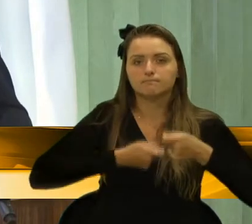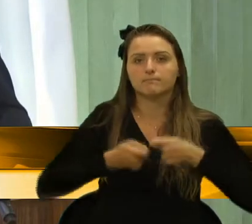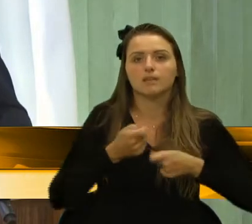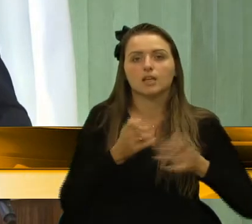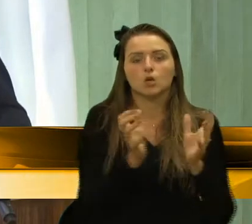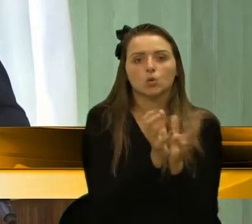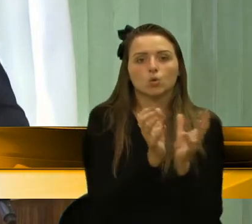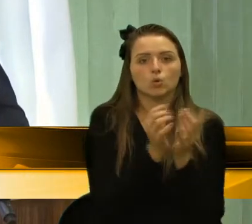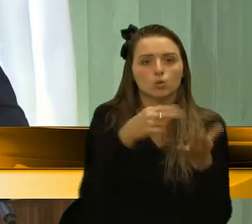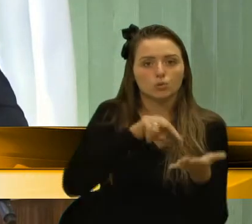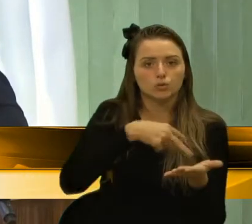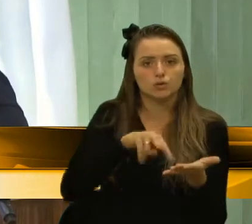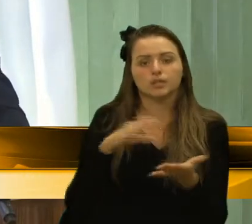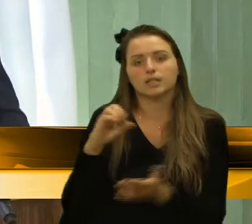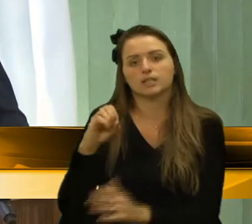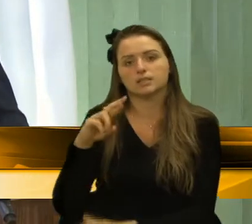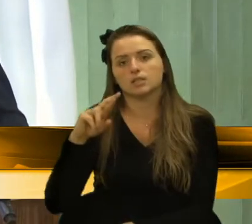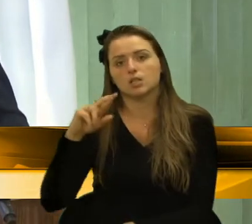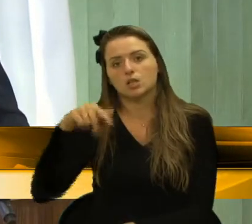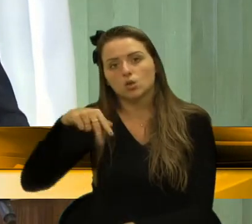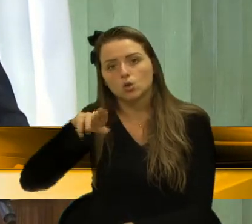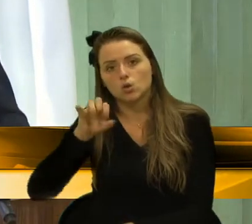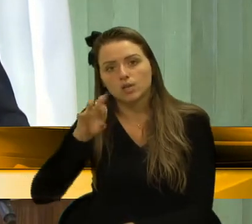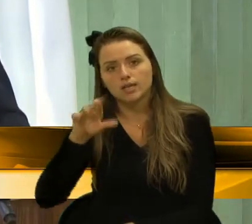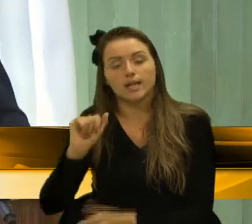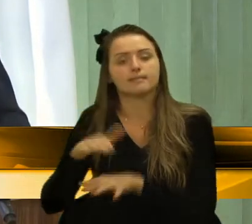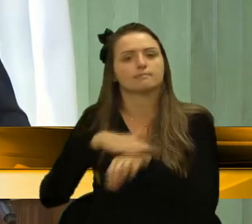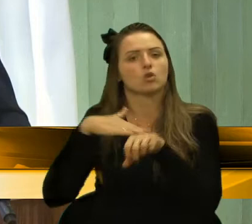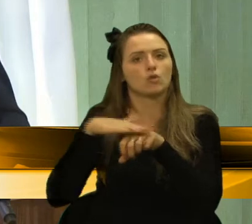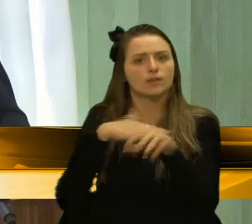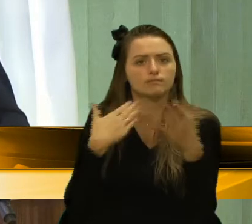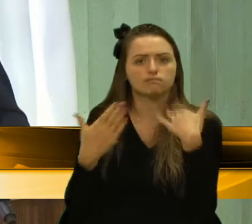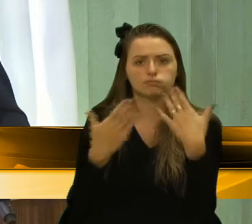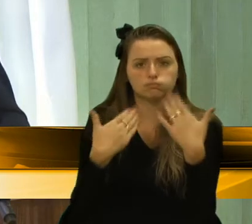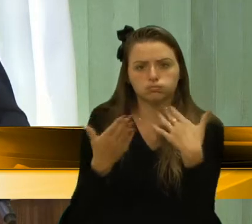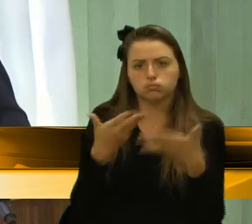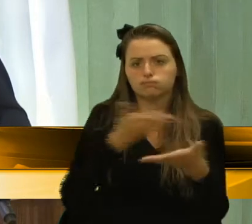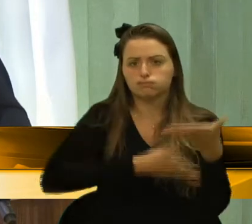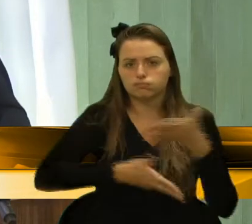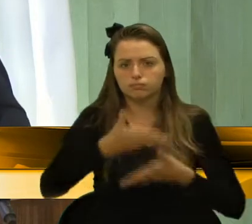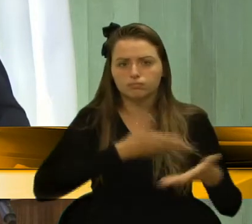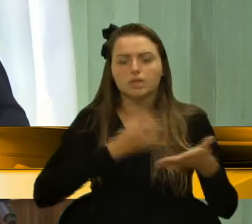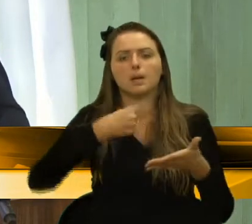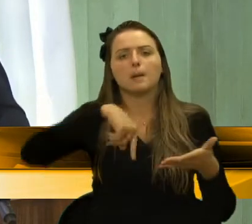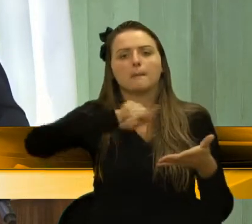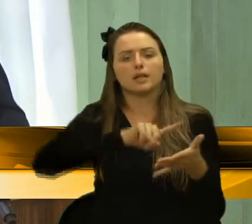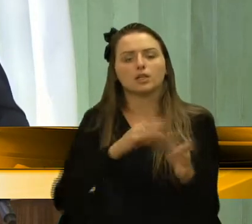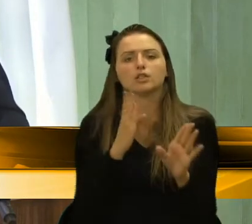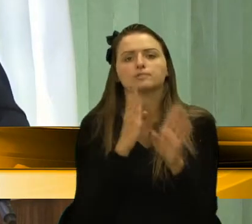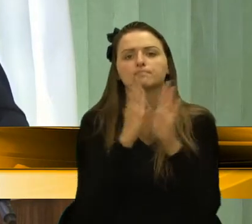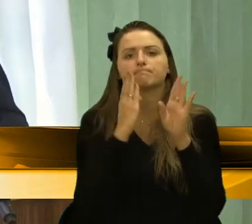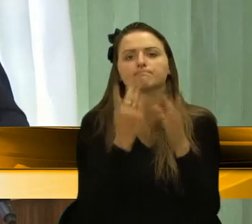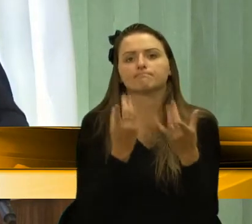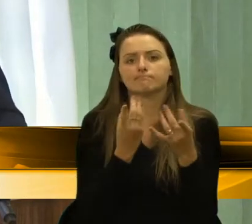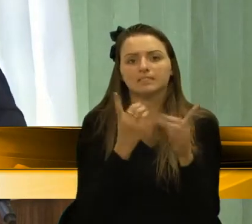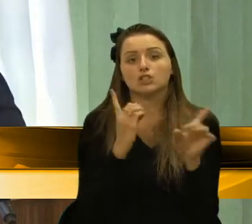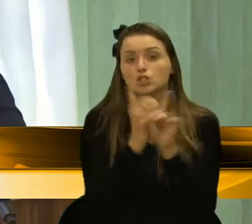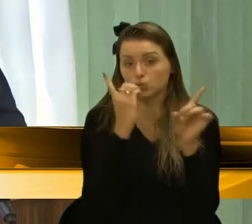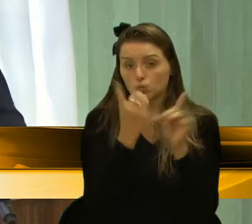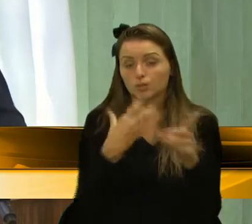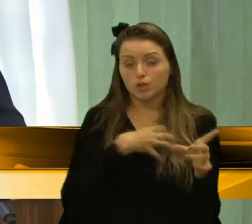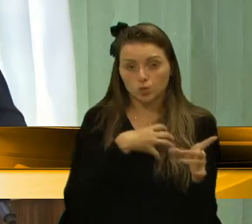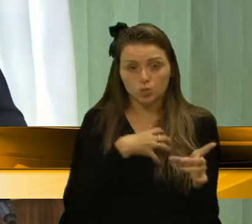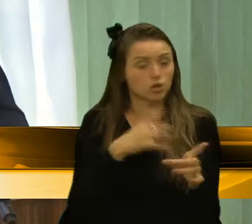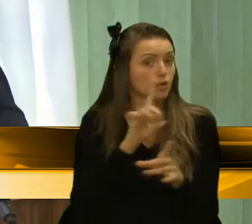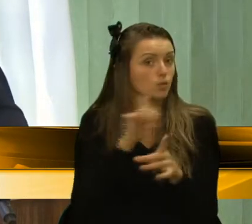de danças, com a orquestra, conversando para que nós encontrássemos soluções para que nós não viéssemos